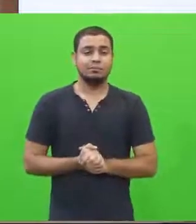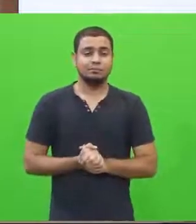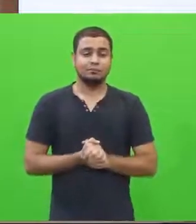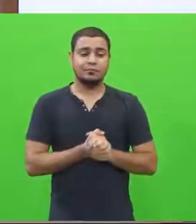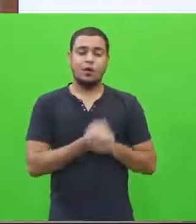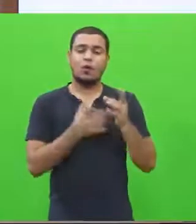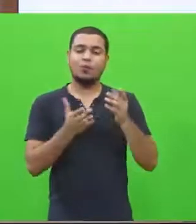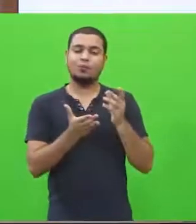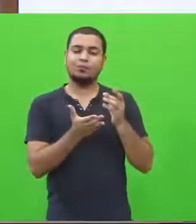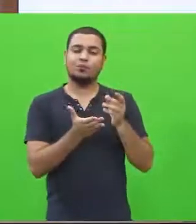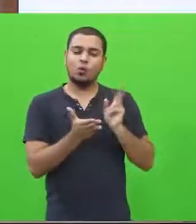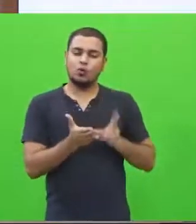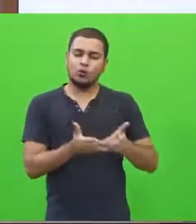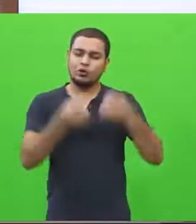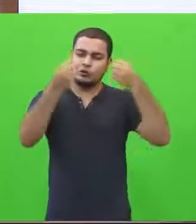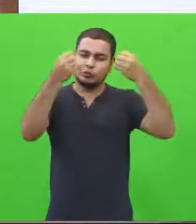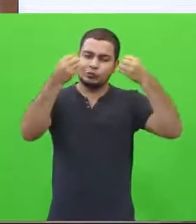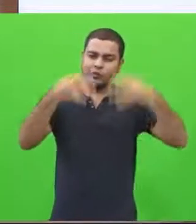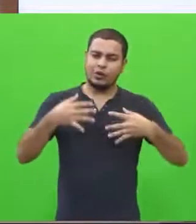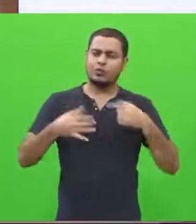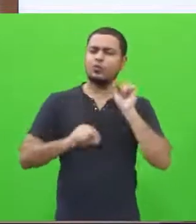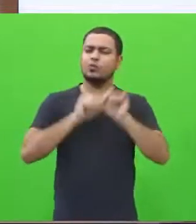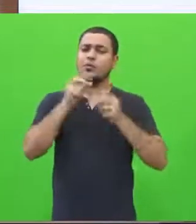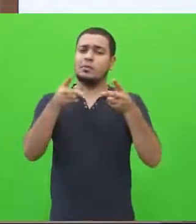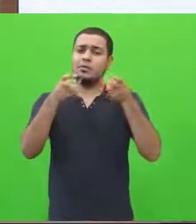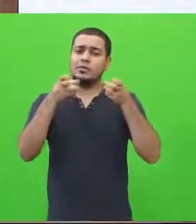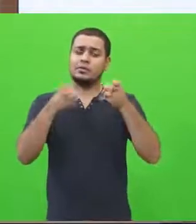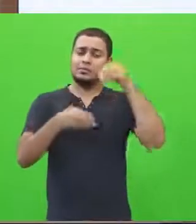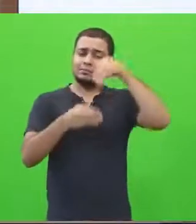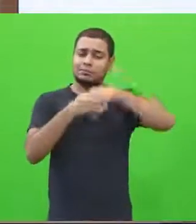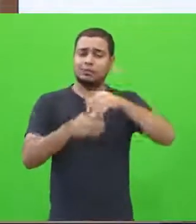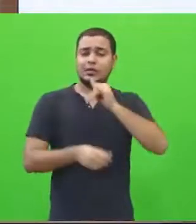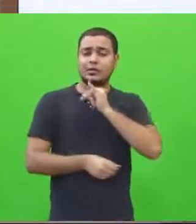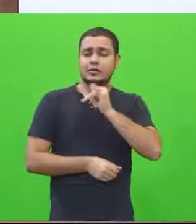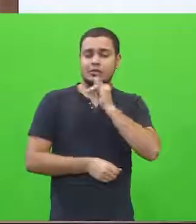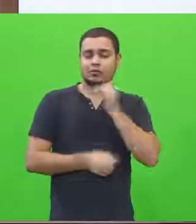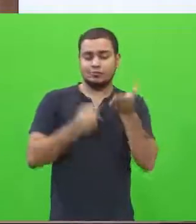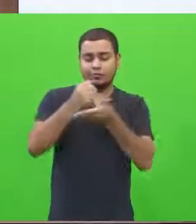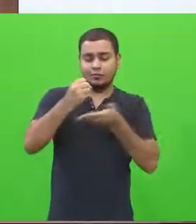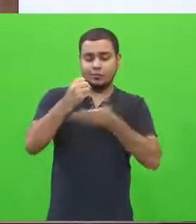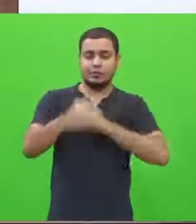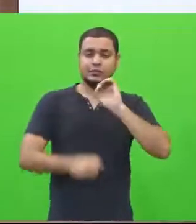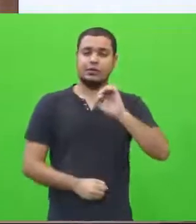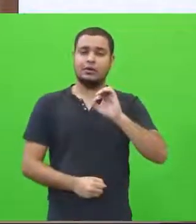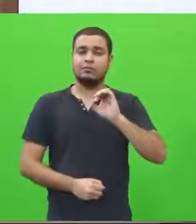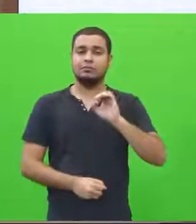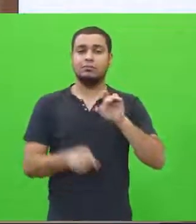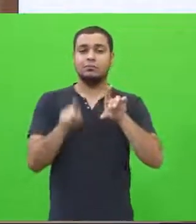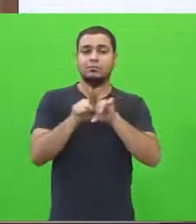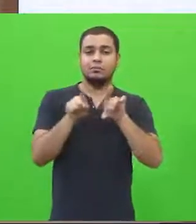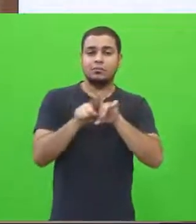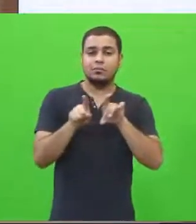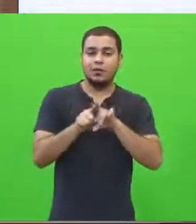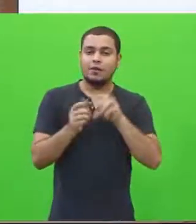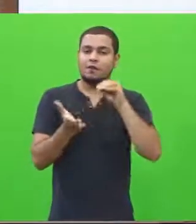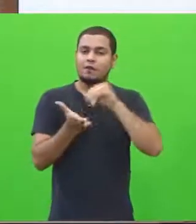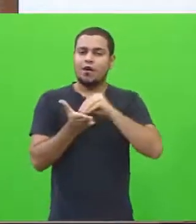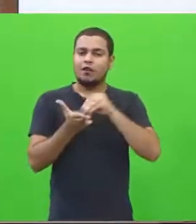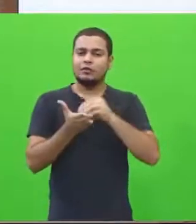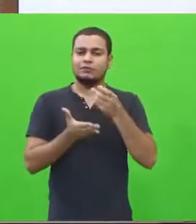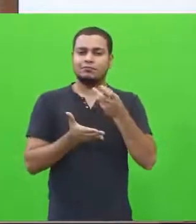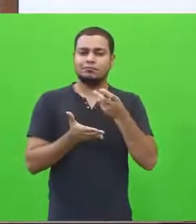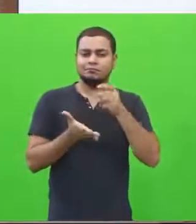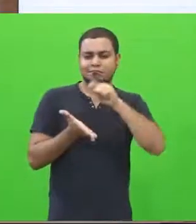gancho na fala da Carol, o que a gente percebe nessa questão do exemplo do nível zero? Também muita marca de oralidade.